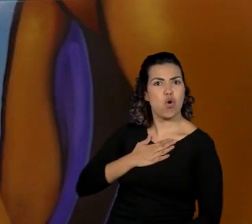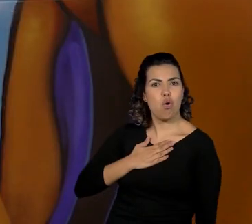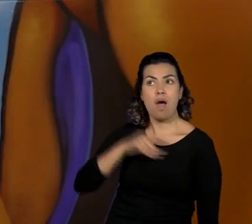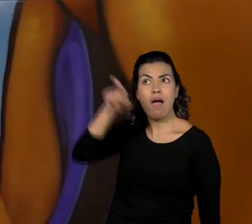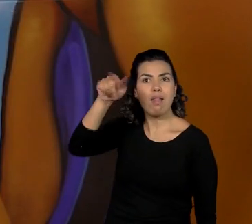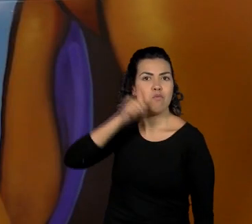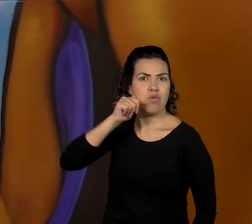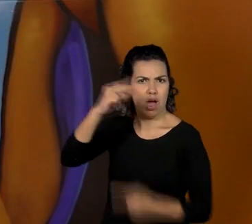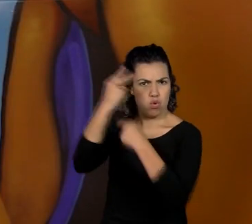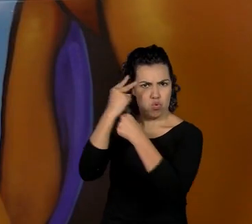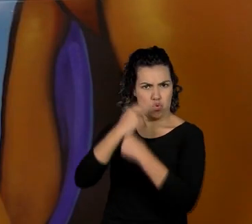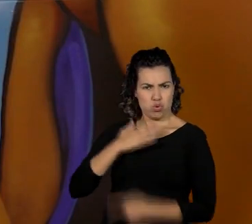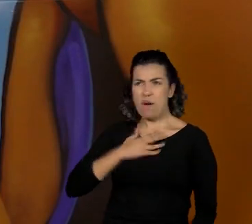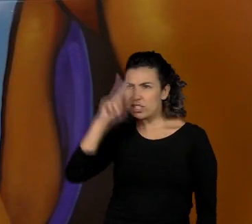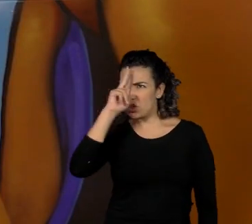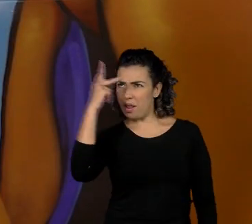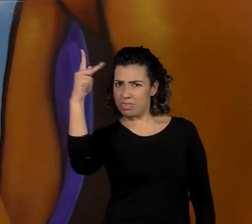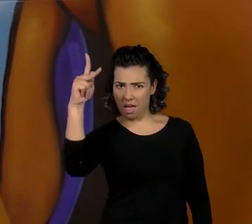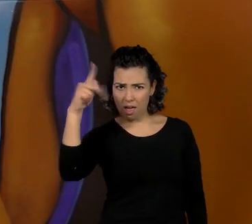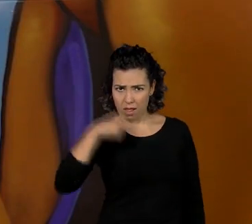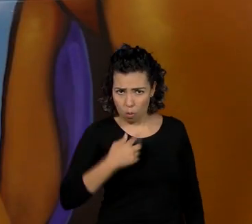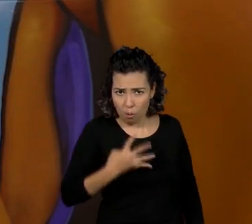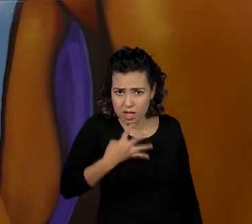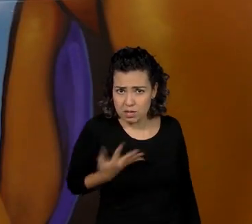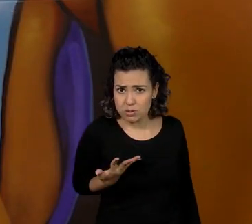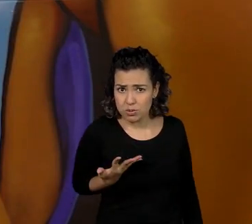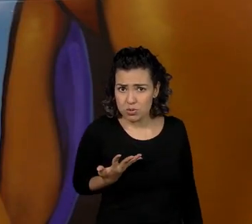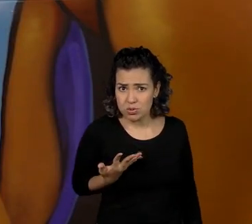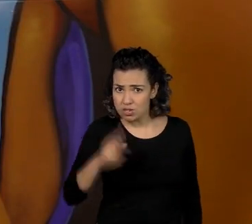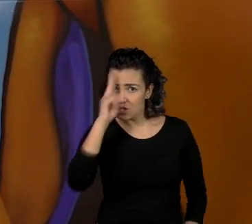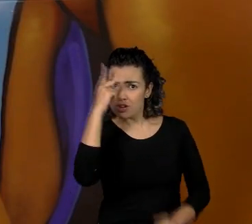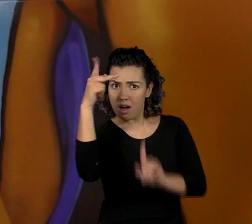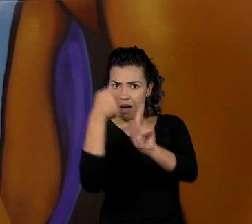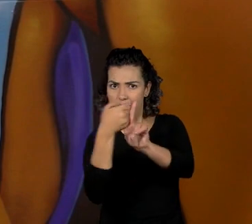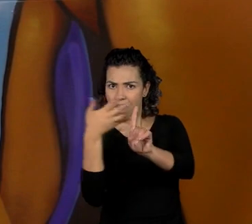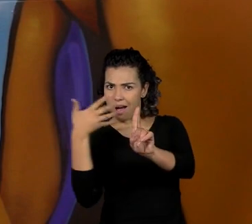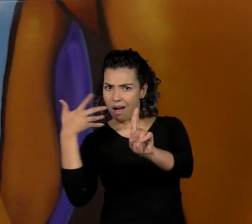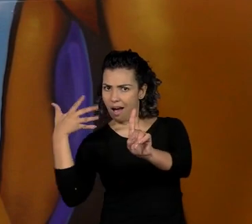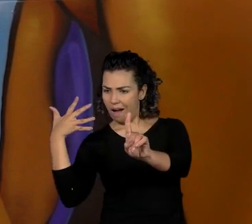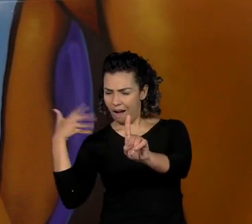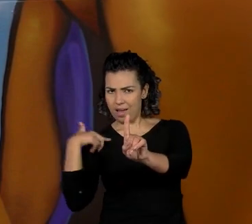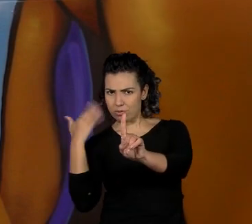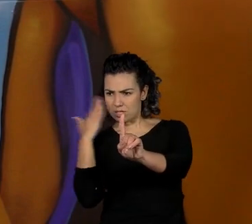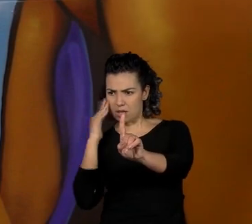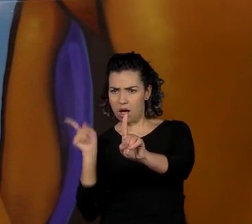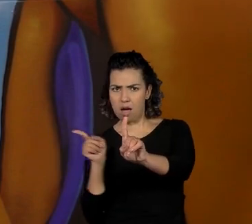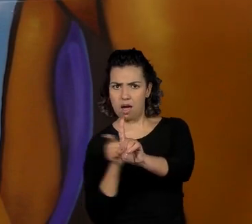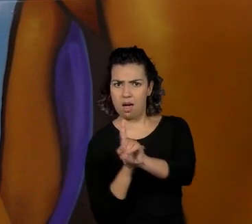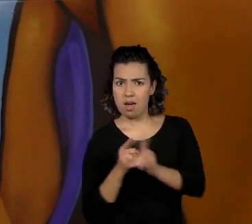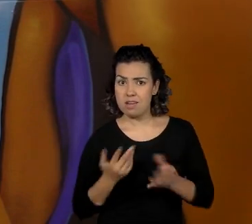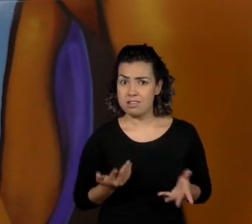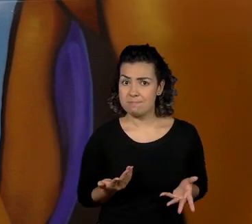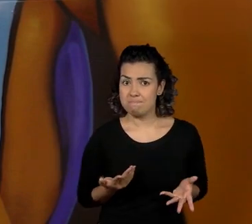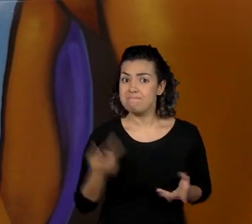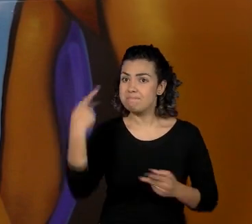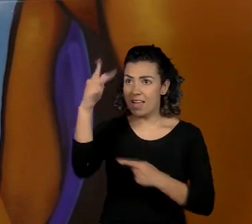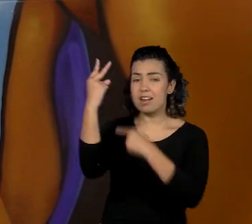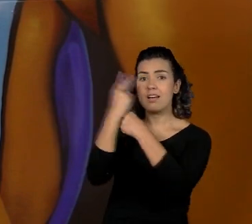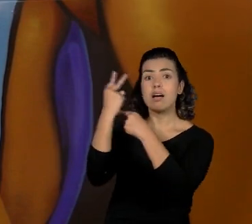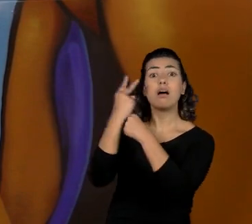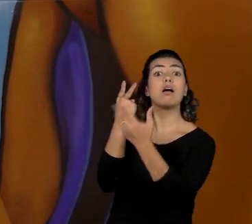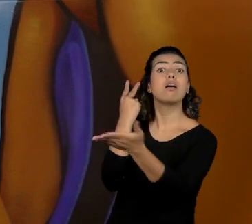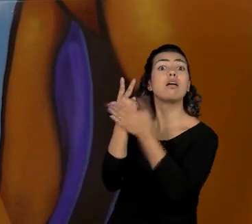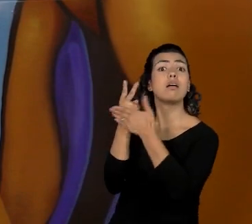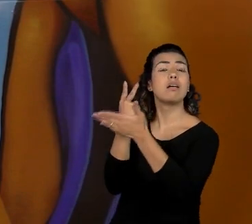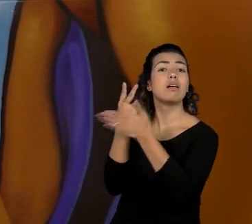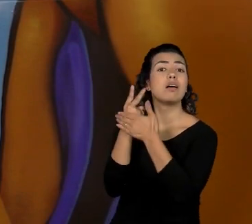E sentar para escrever essa biografia é uma maneira de entender que por trás de todo esse cuidado tem uma história de